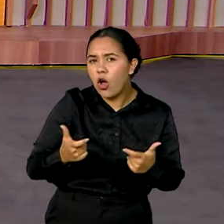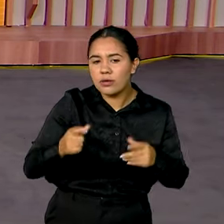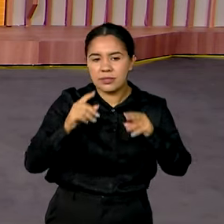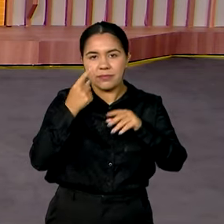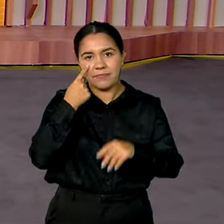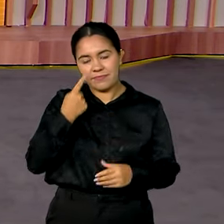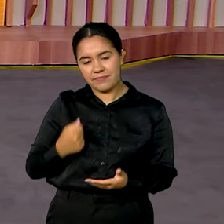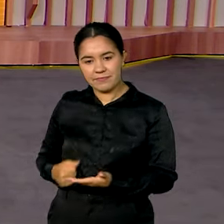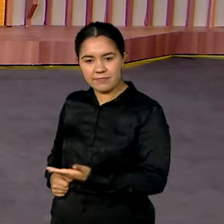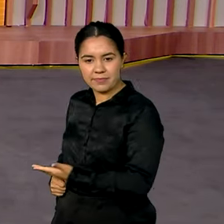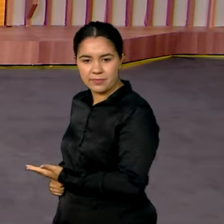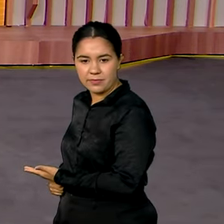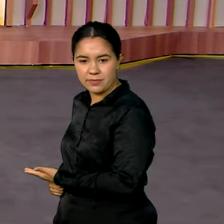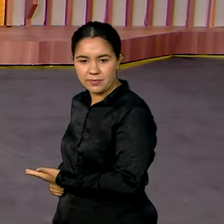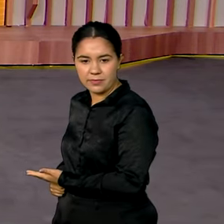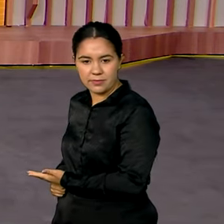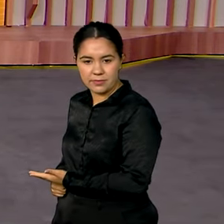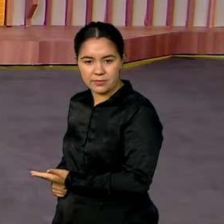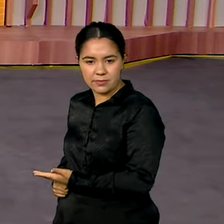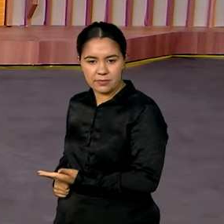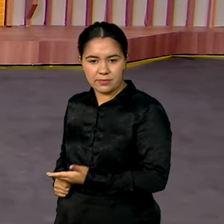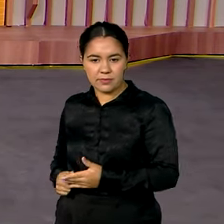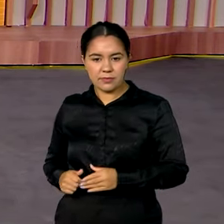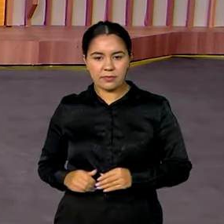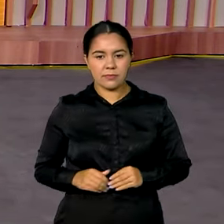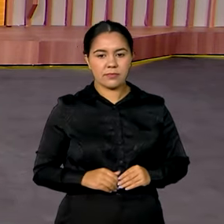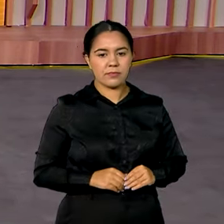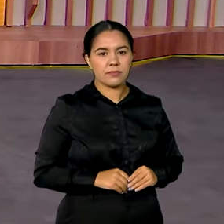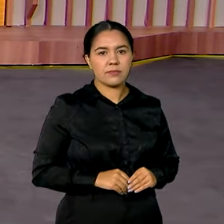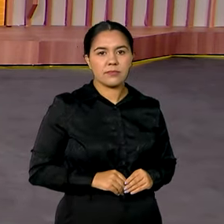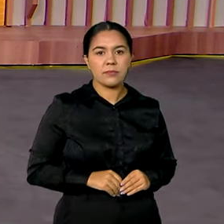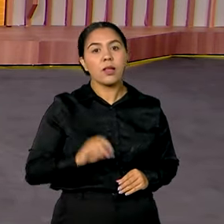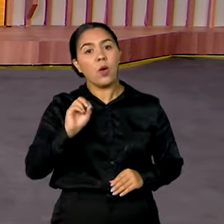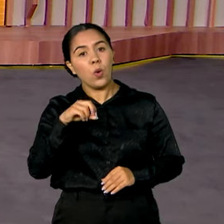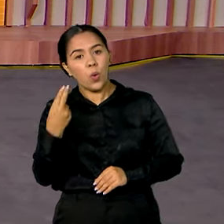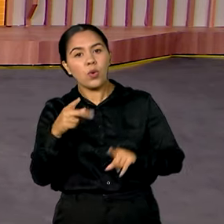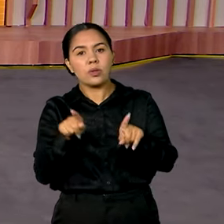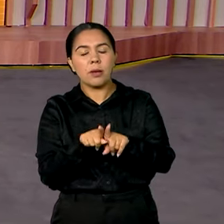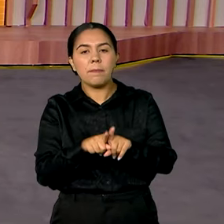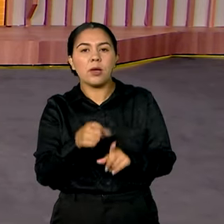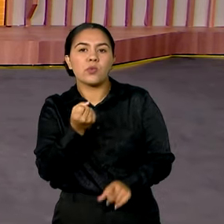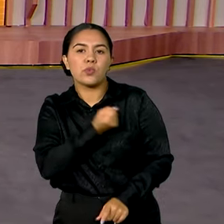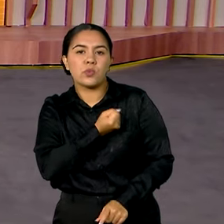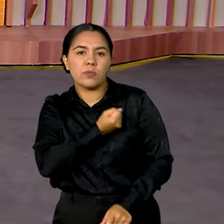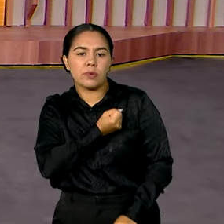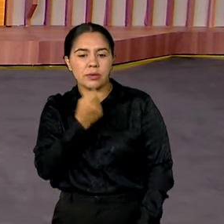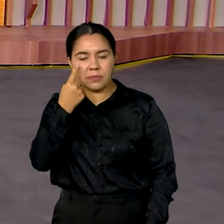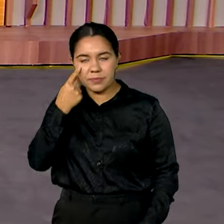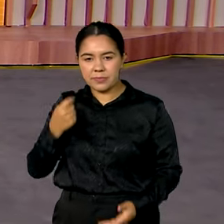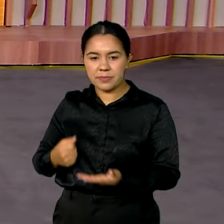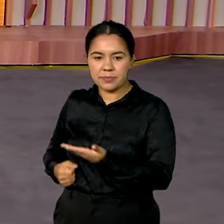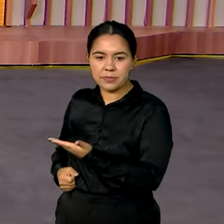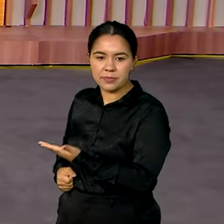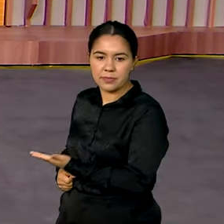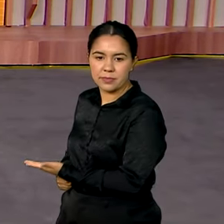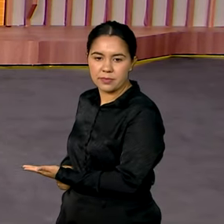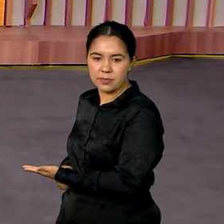.sesgranrio.org.br ou pelo suporte no 0800 701